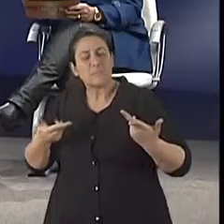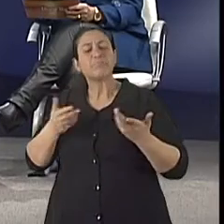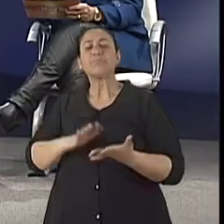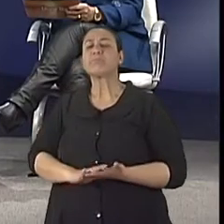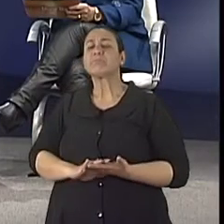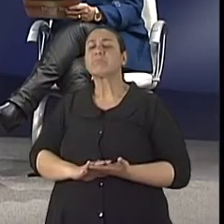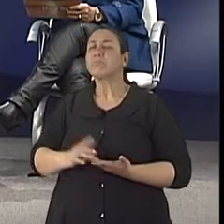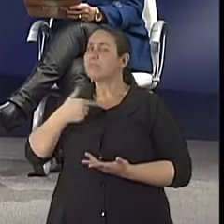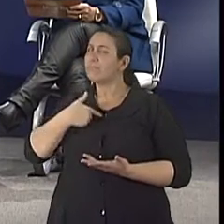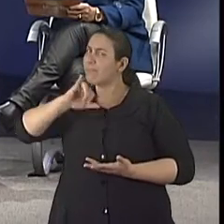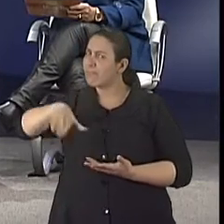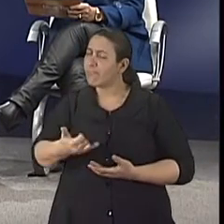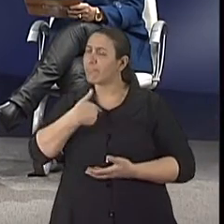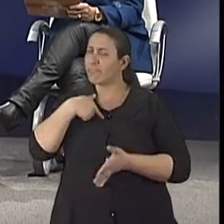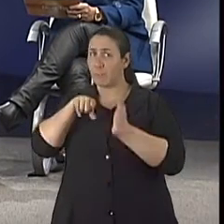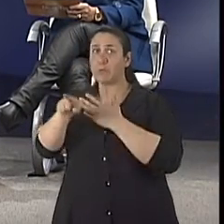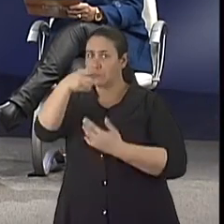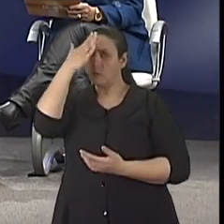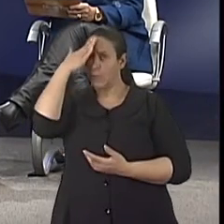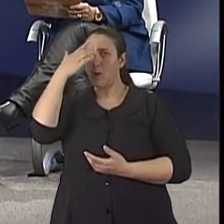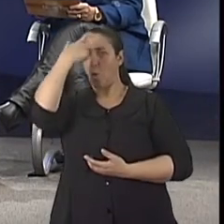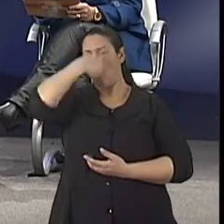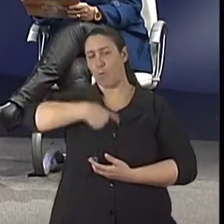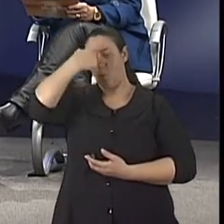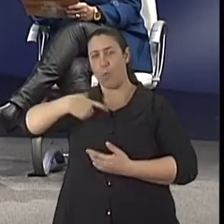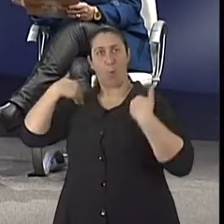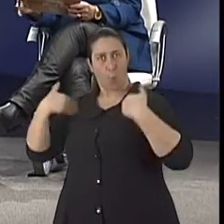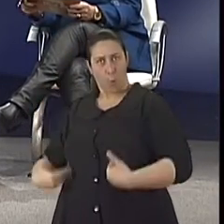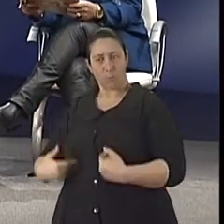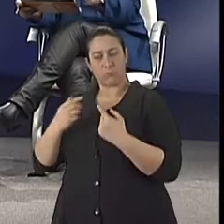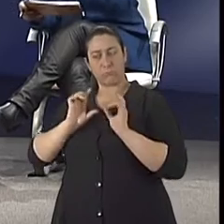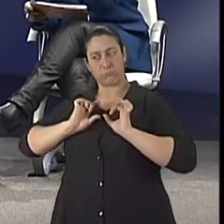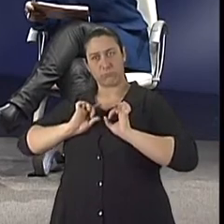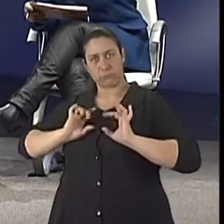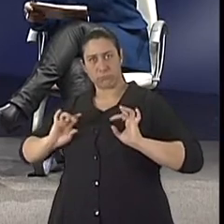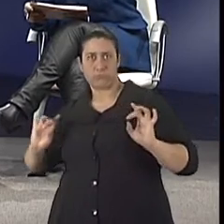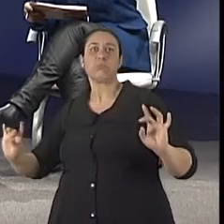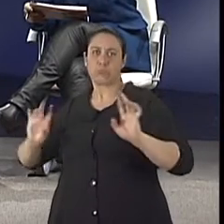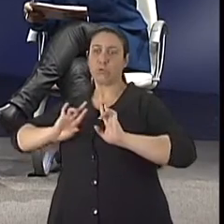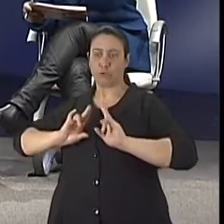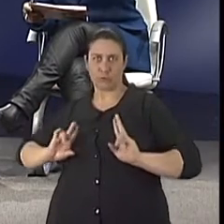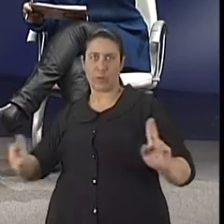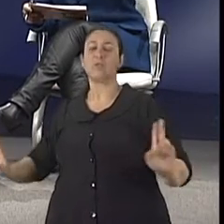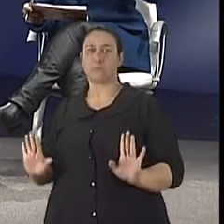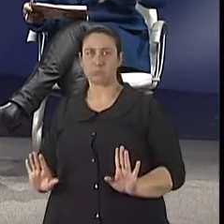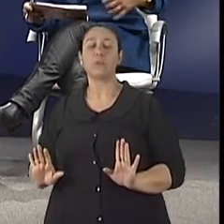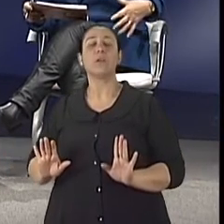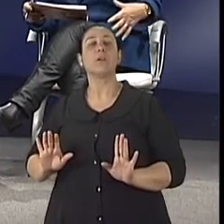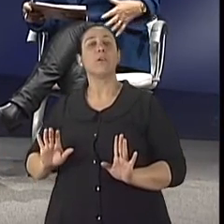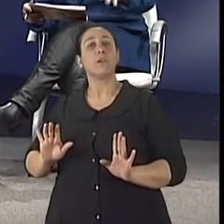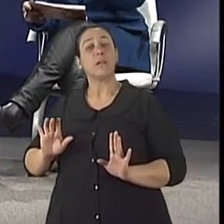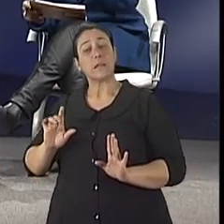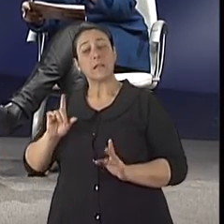de que cada organismo é um. A gente só é semelhante. Mas a gente está na ponta do dedo da diferença, né? E aqui dentro